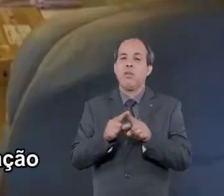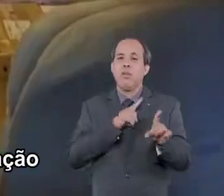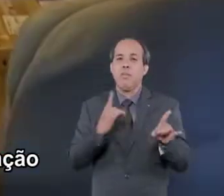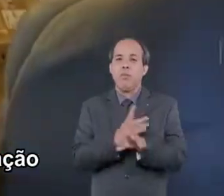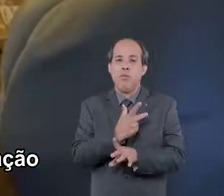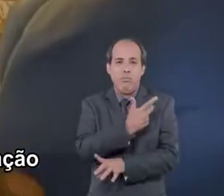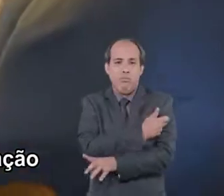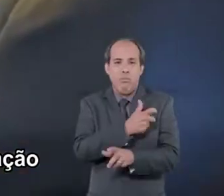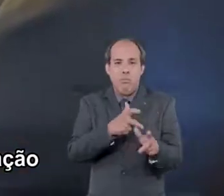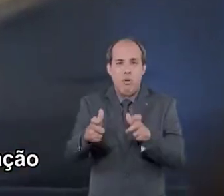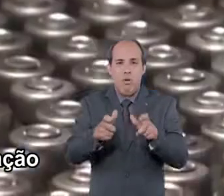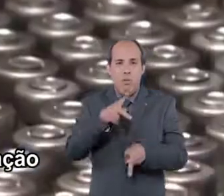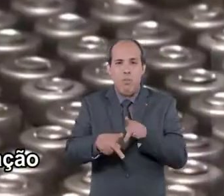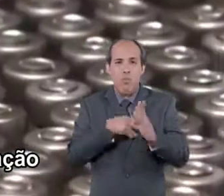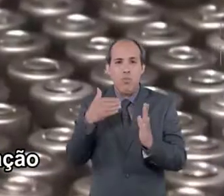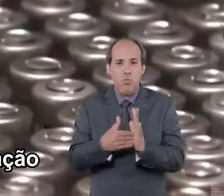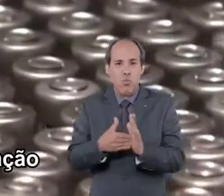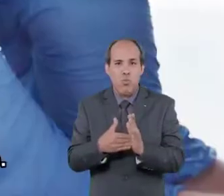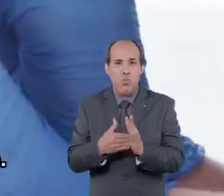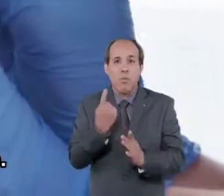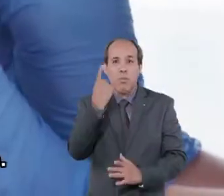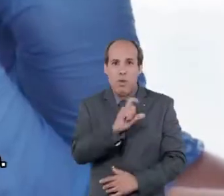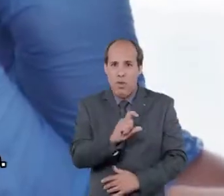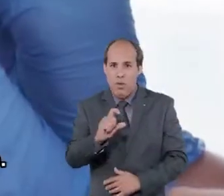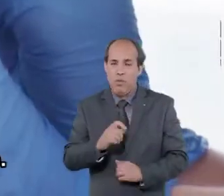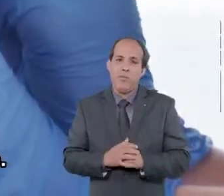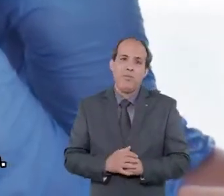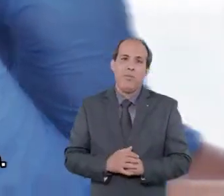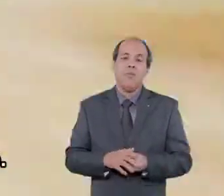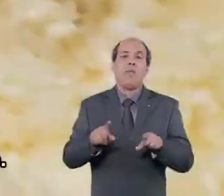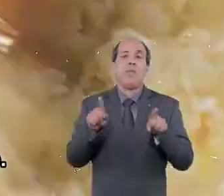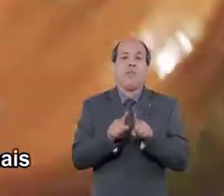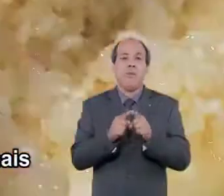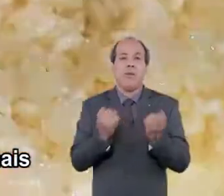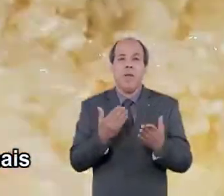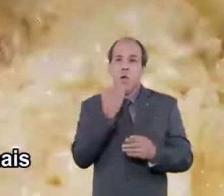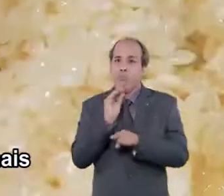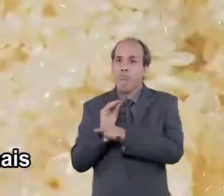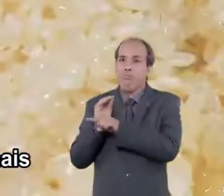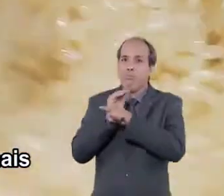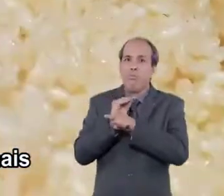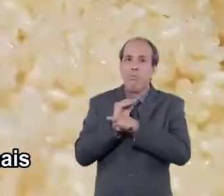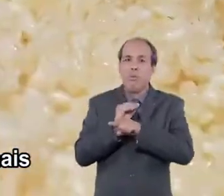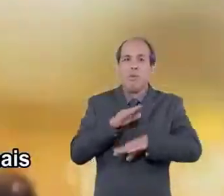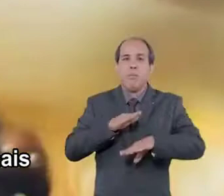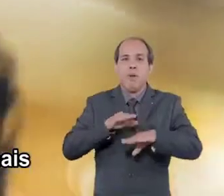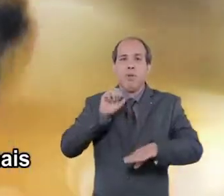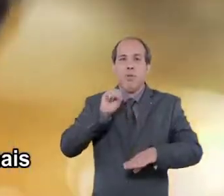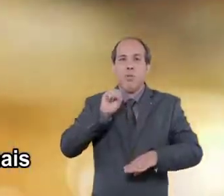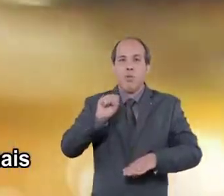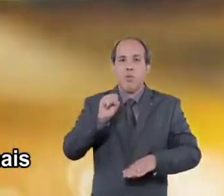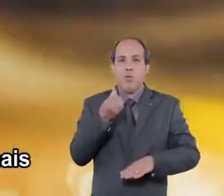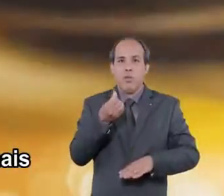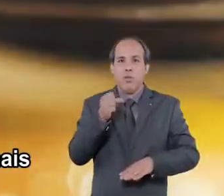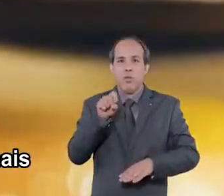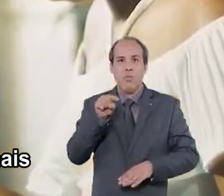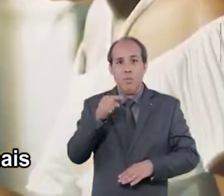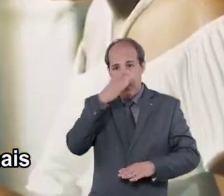garantiu vacinas para imunizar toda a população com pelo menos a primeira dose. Também levou comida à mesa de mais de